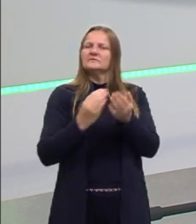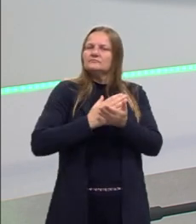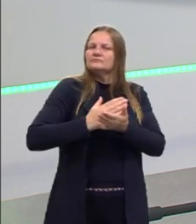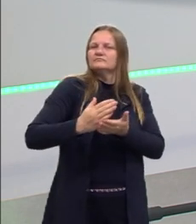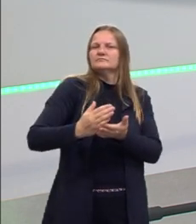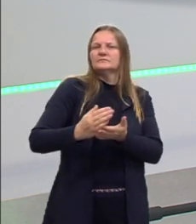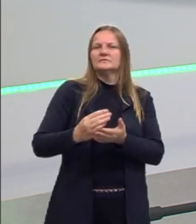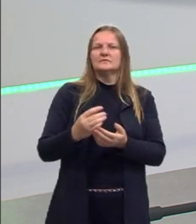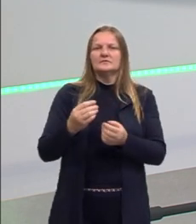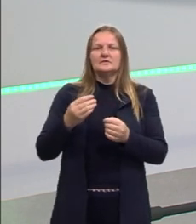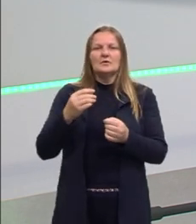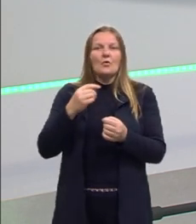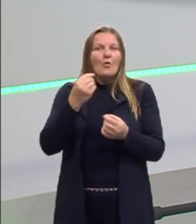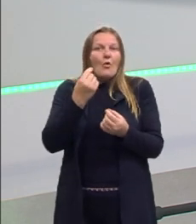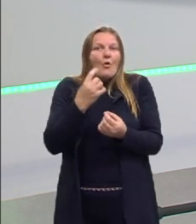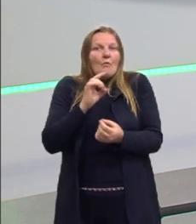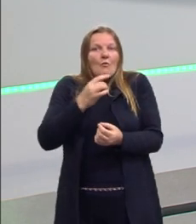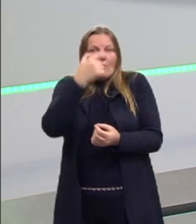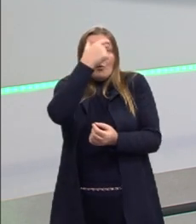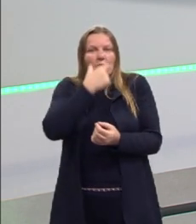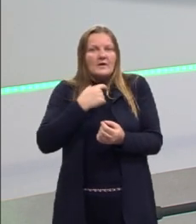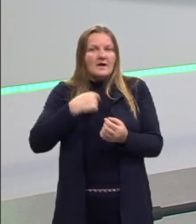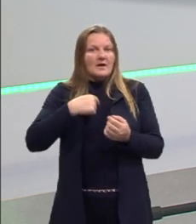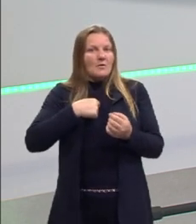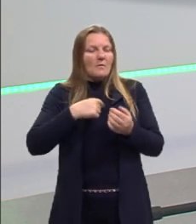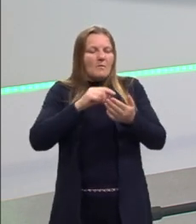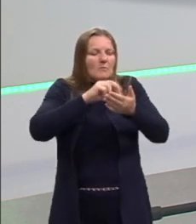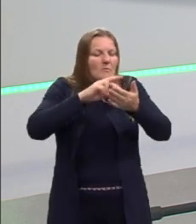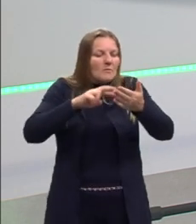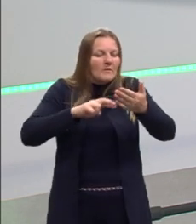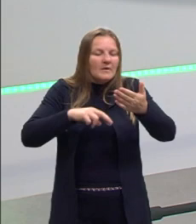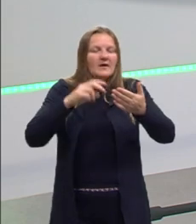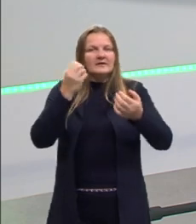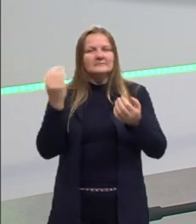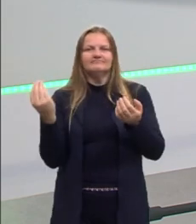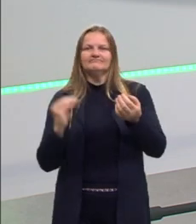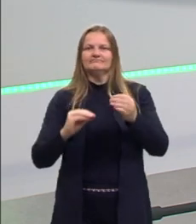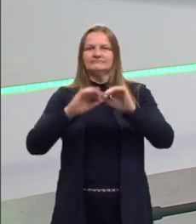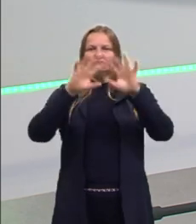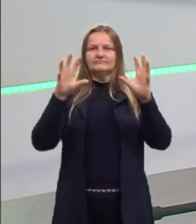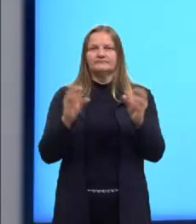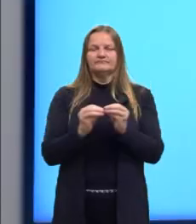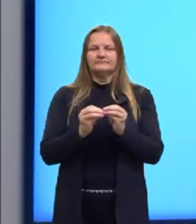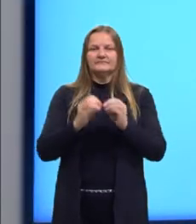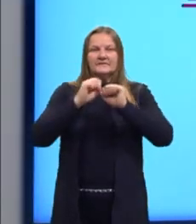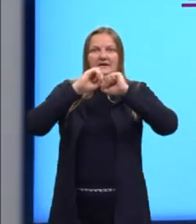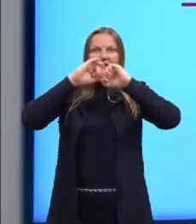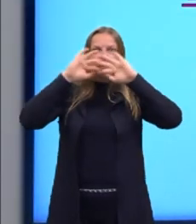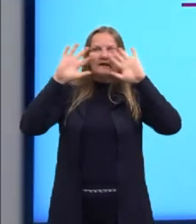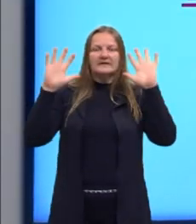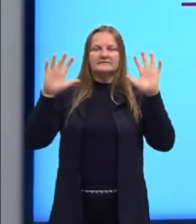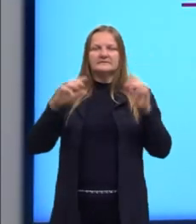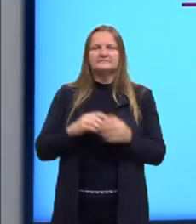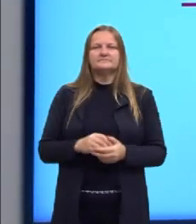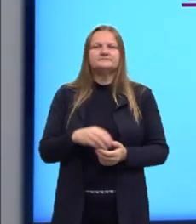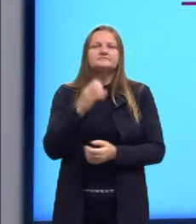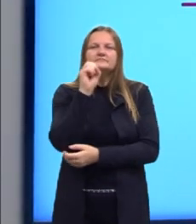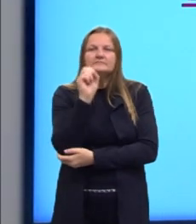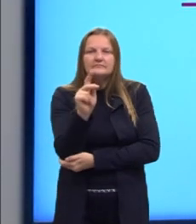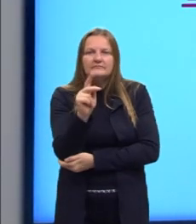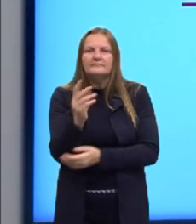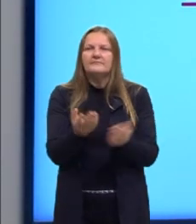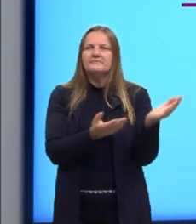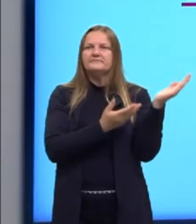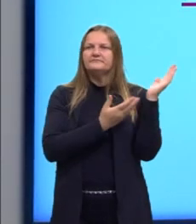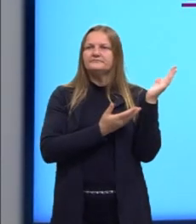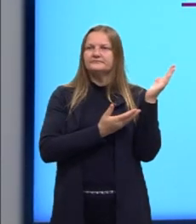da minha interpretação. Então, percebam que a chave é a interpretação. Muito bem. E agora a